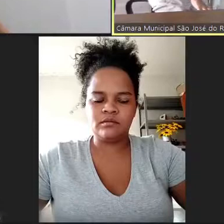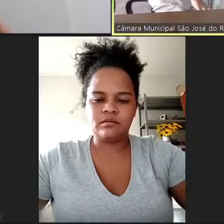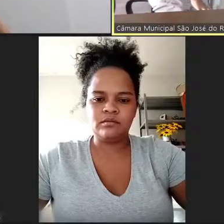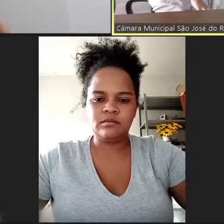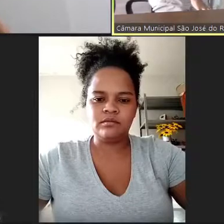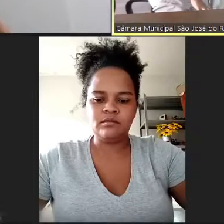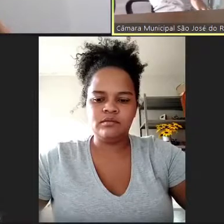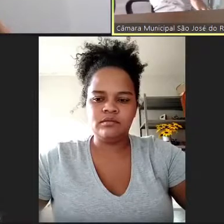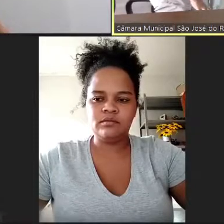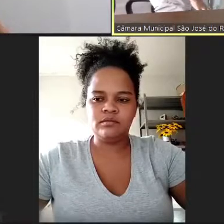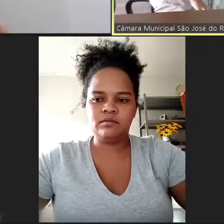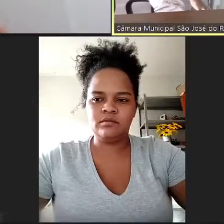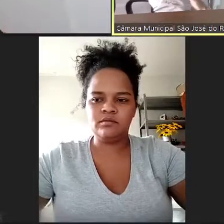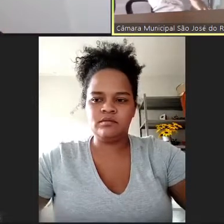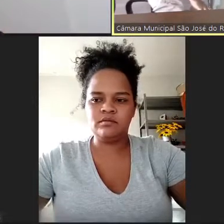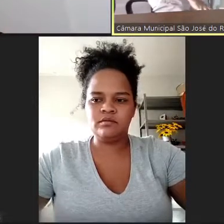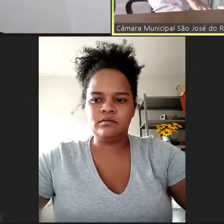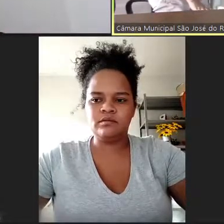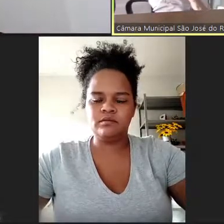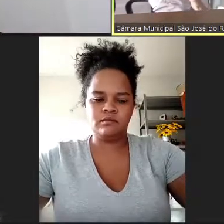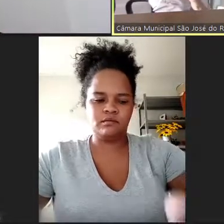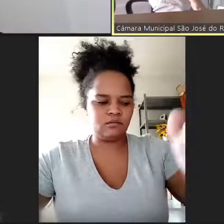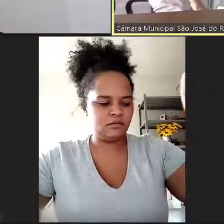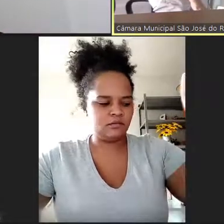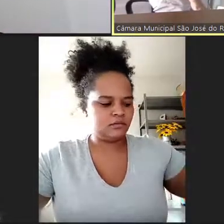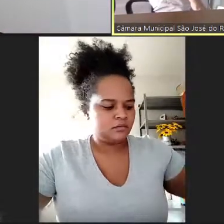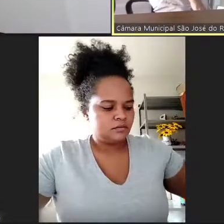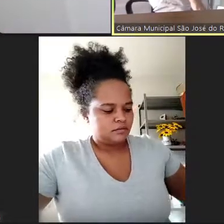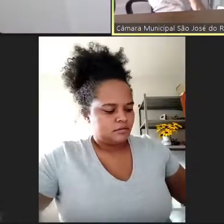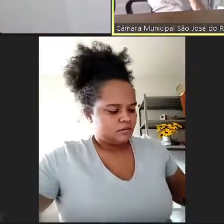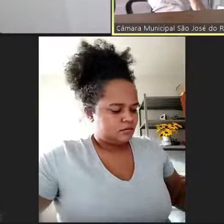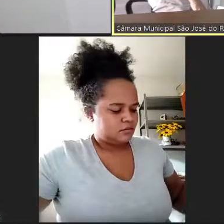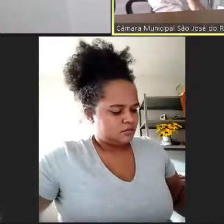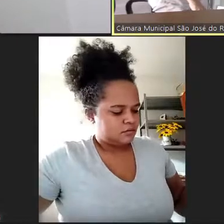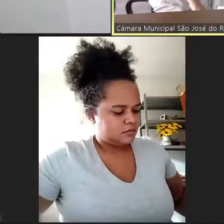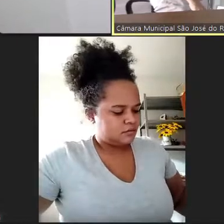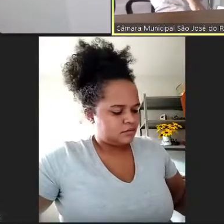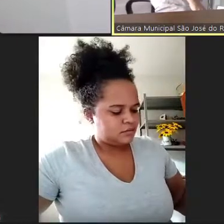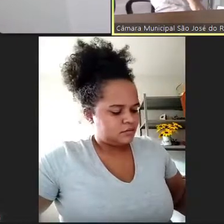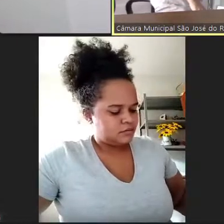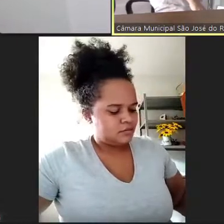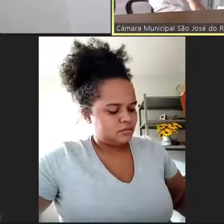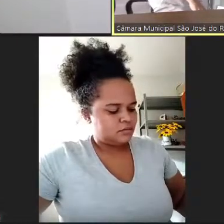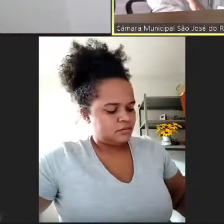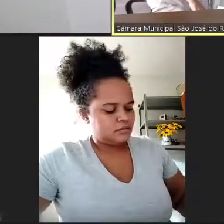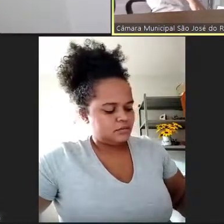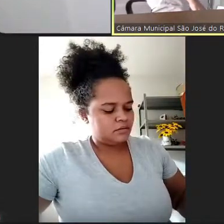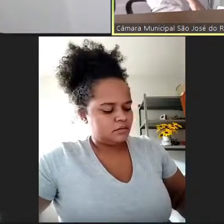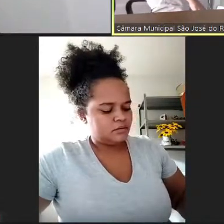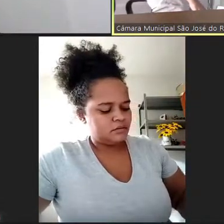vai ser para as crianças de mais de três anos dois quilos de arroz que corresponde a dos